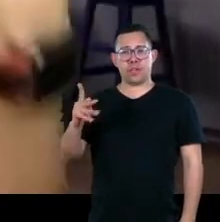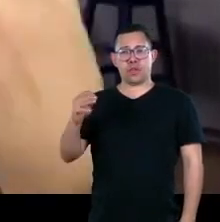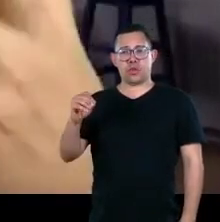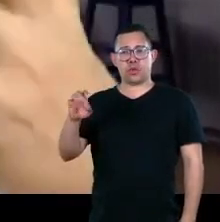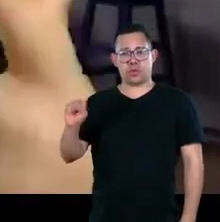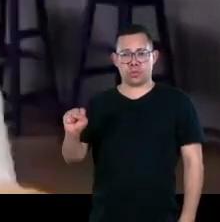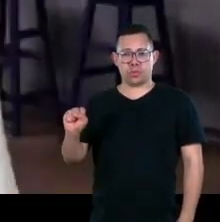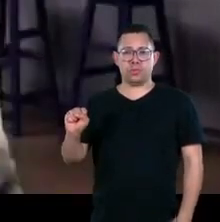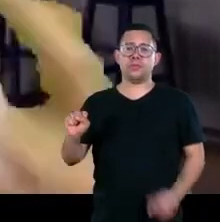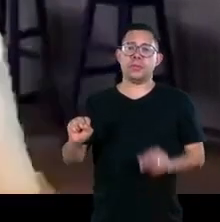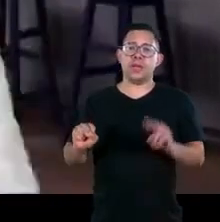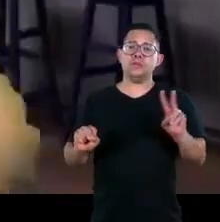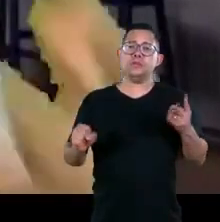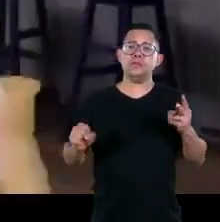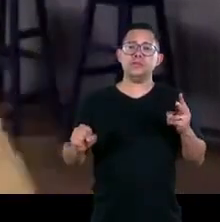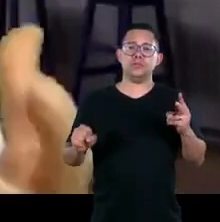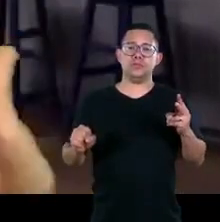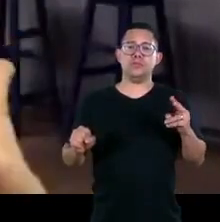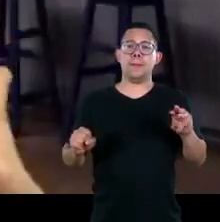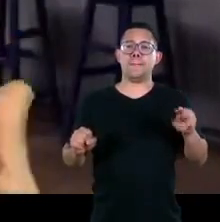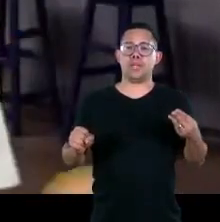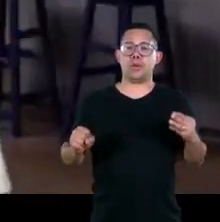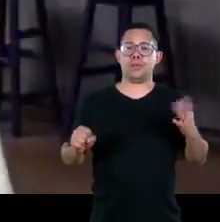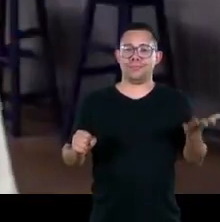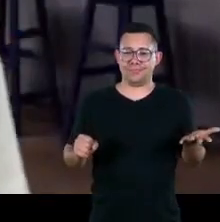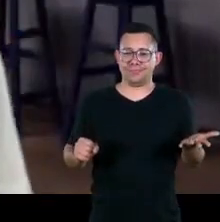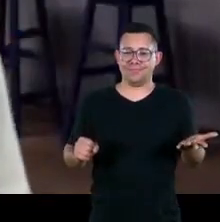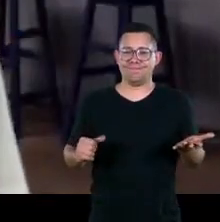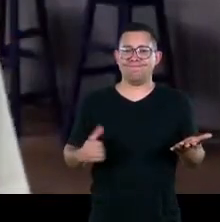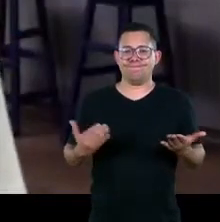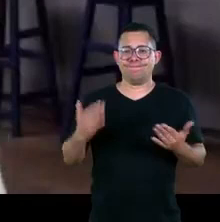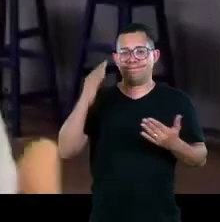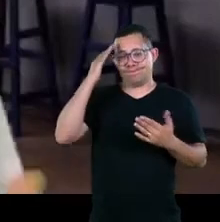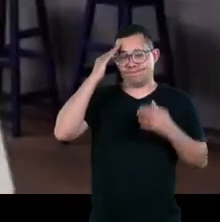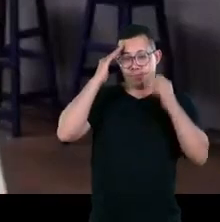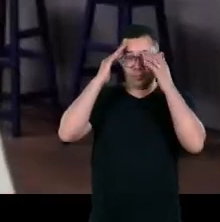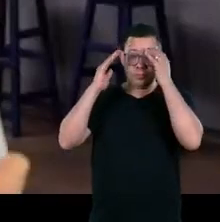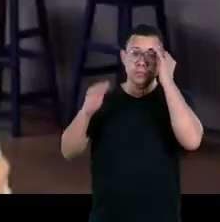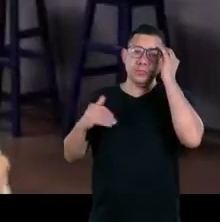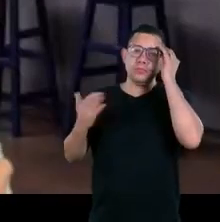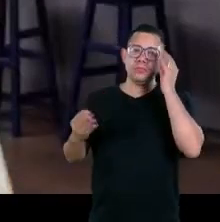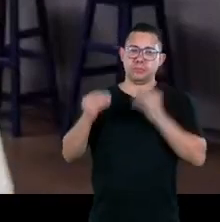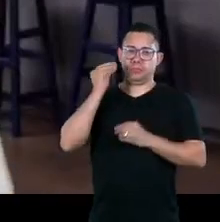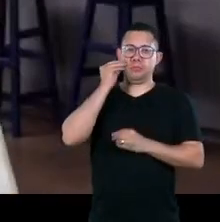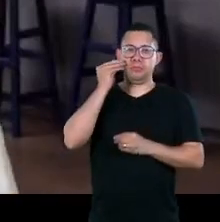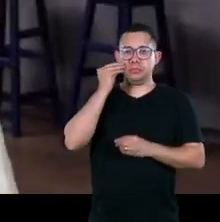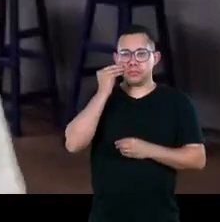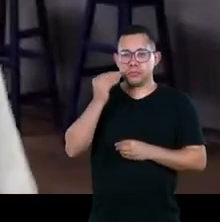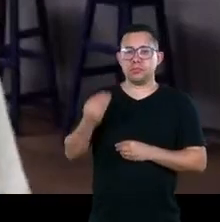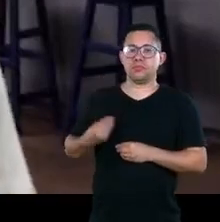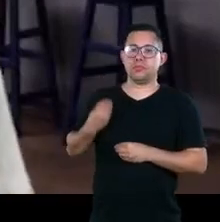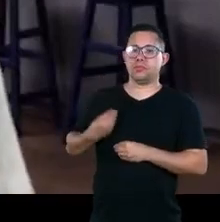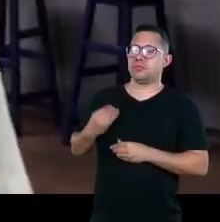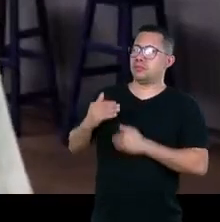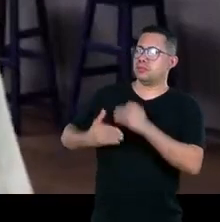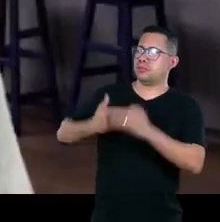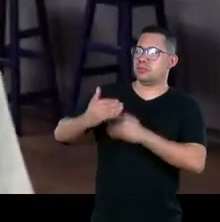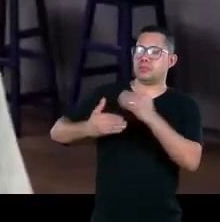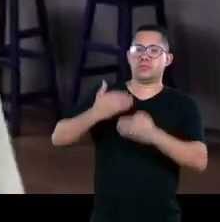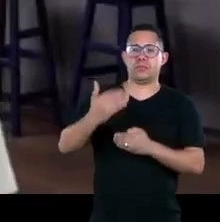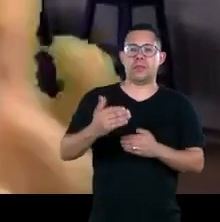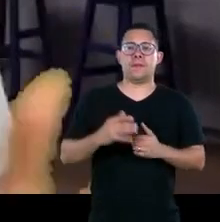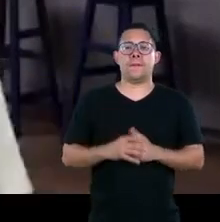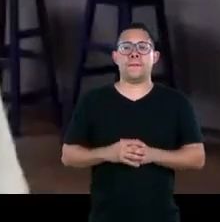começa a criar mecanismos que vão destruir tudo o que a gente tem de participação social e a gente está aqui tentando sobreviver de alguma forma então